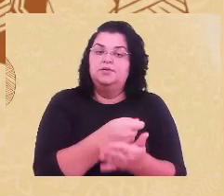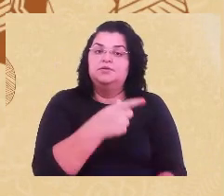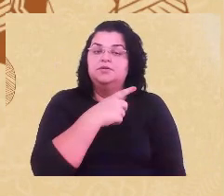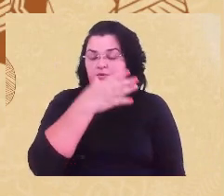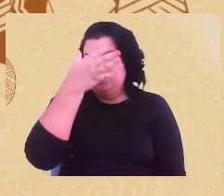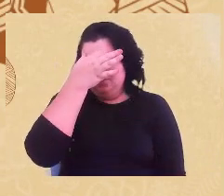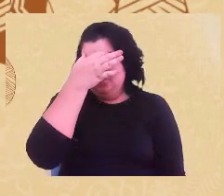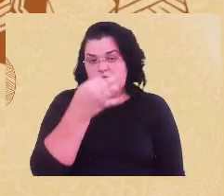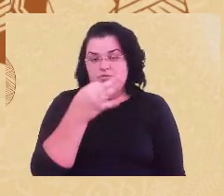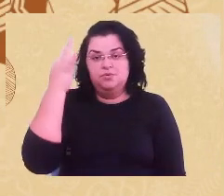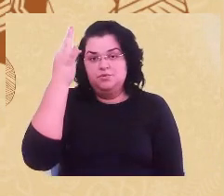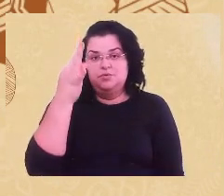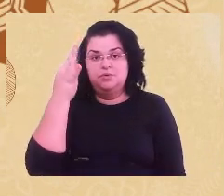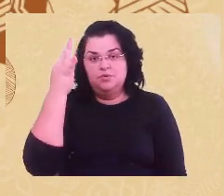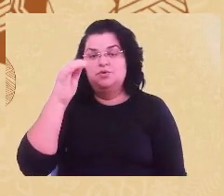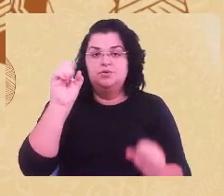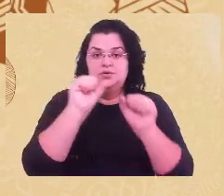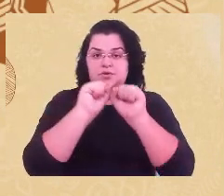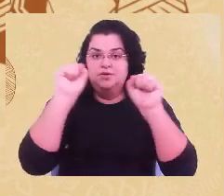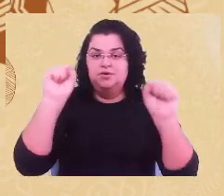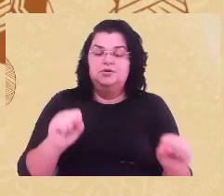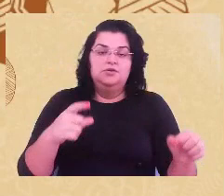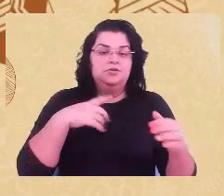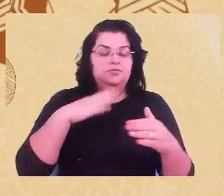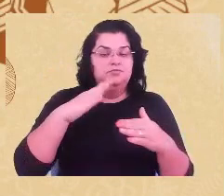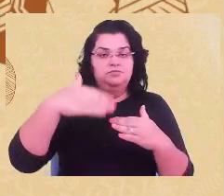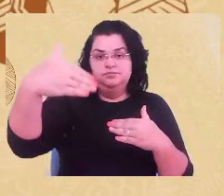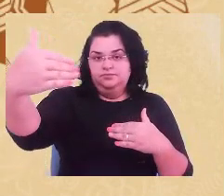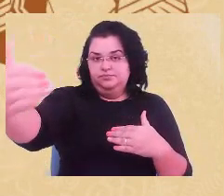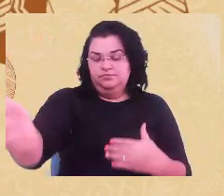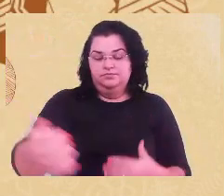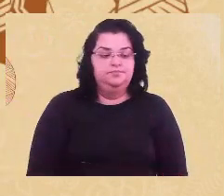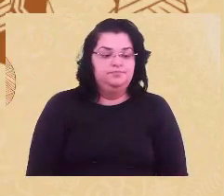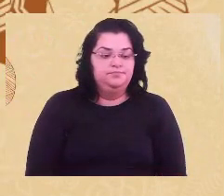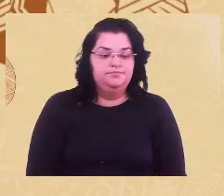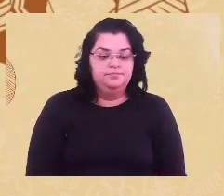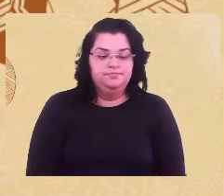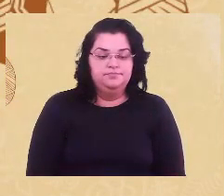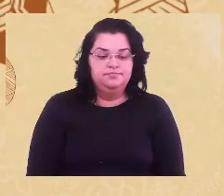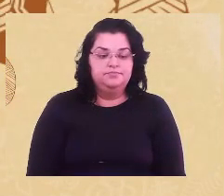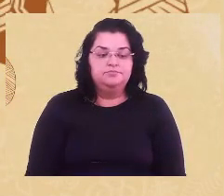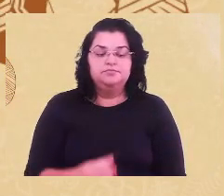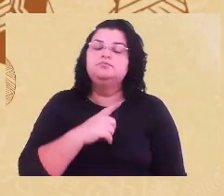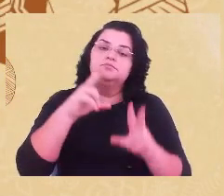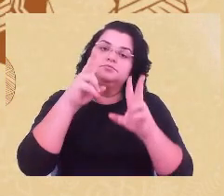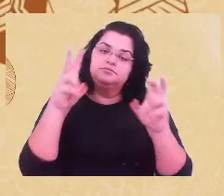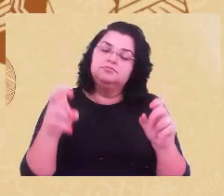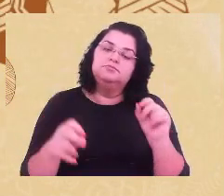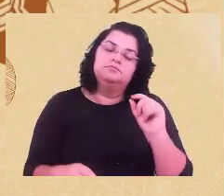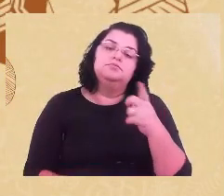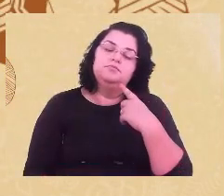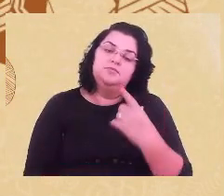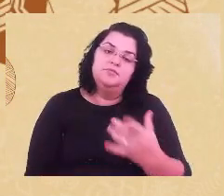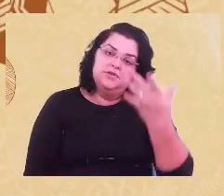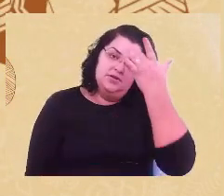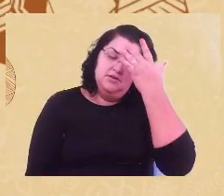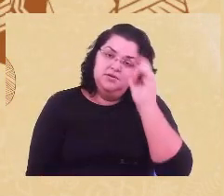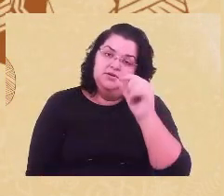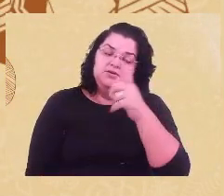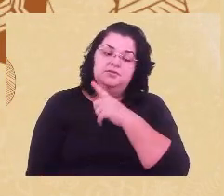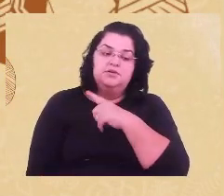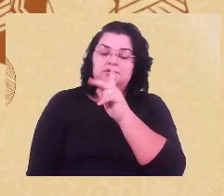ontológico, sistemológico e assim vai. Então, nessa chave, resgato aqui o professor